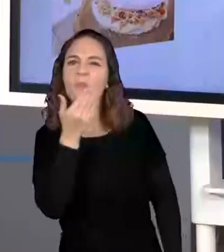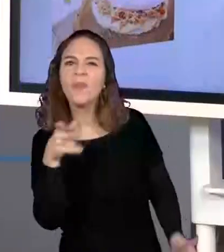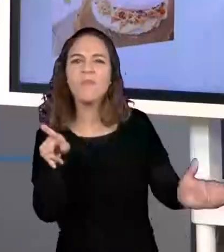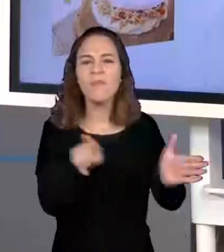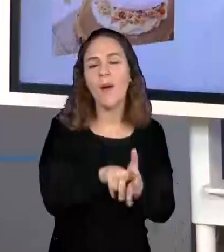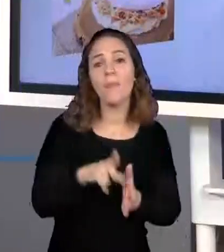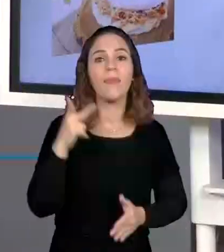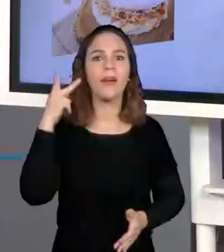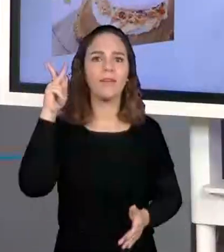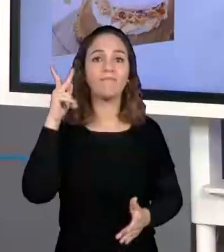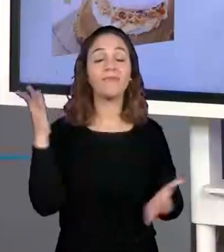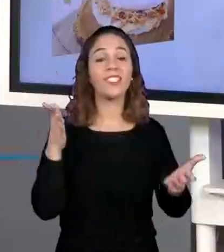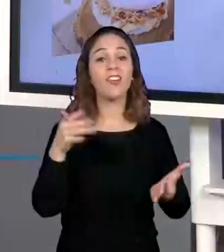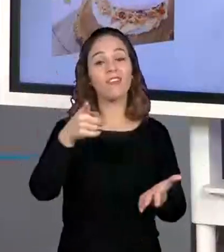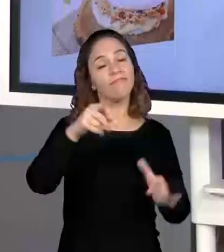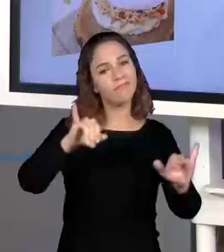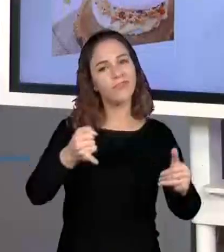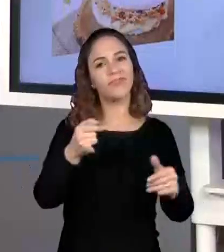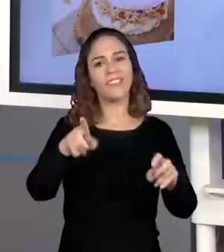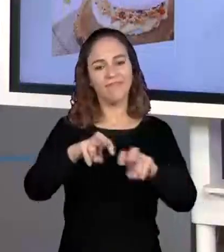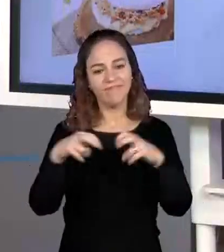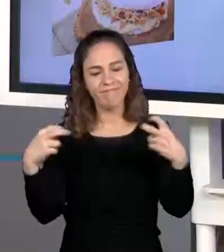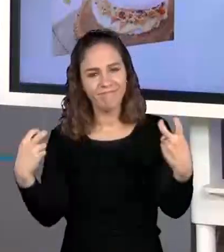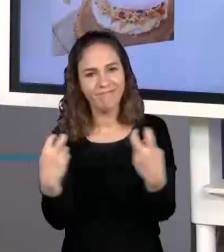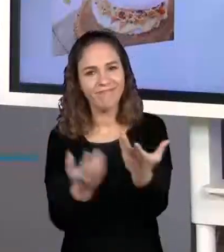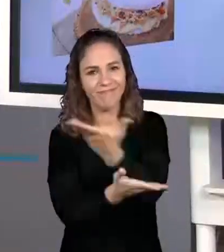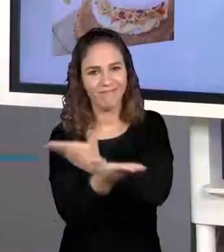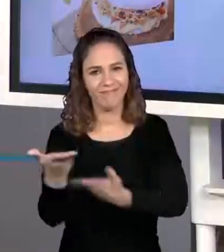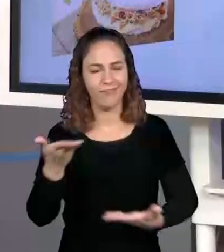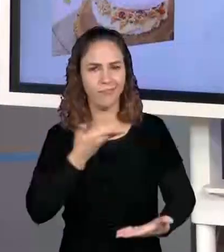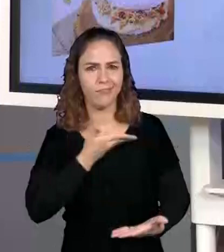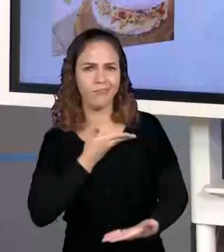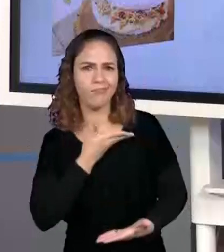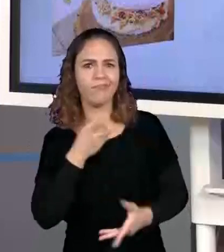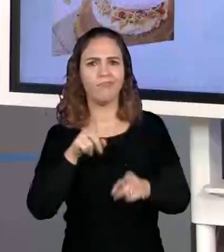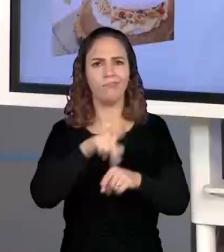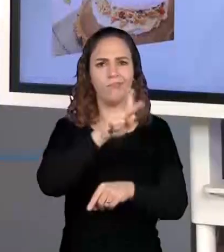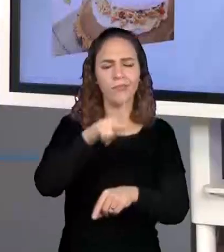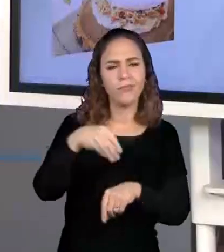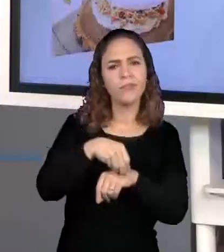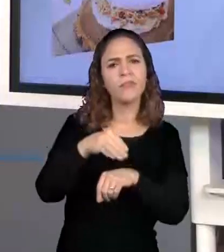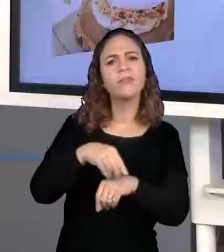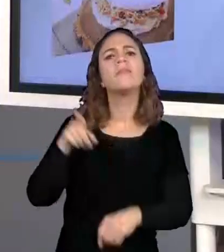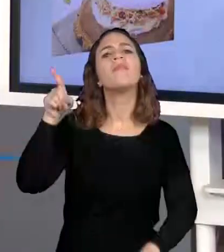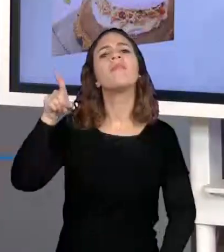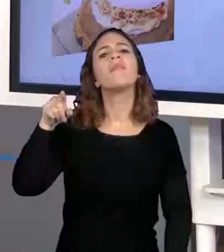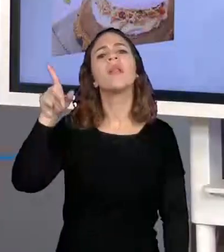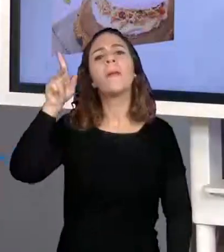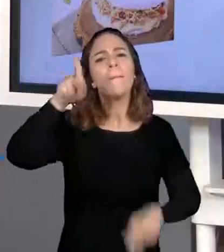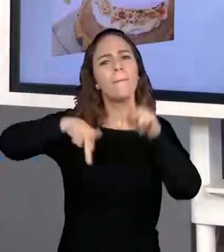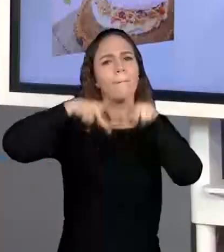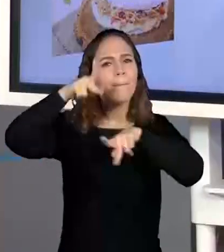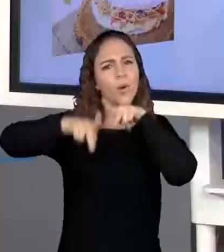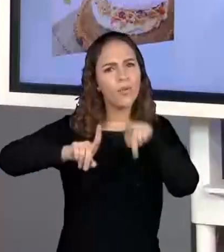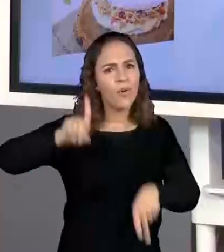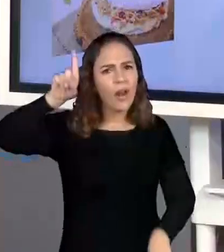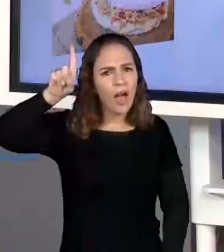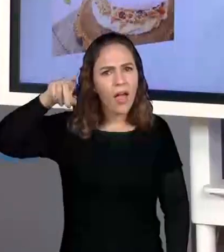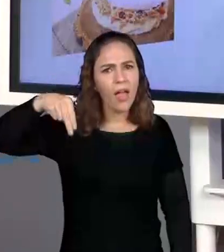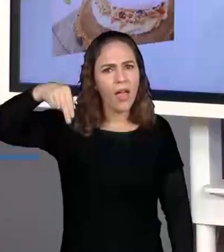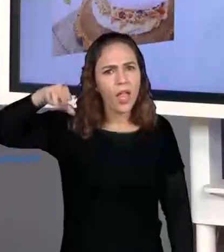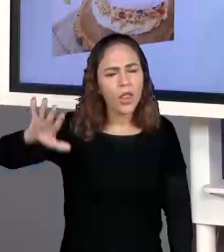pense aí na sala de aula ou de casa. Quais são as contribuições do Nordeste que chegaram aqui em São Paulo que você conhece?